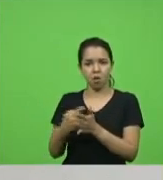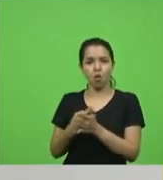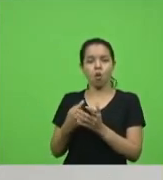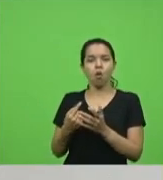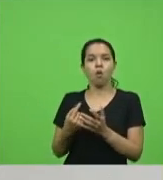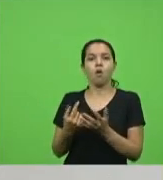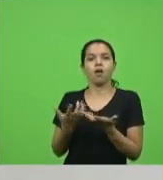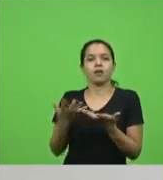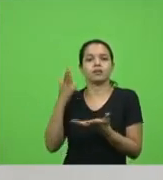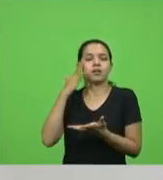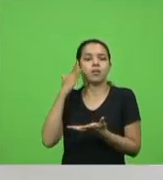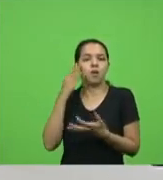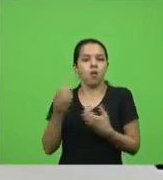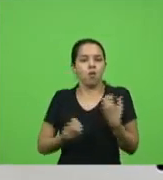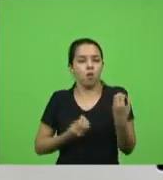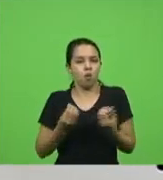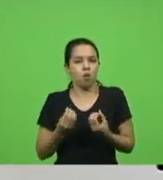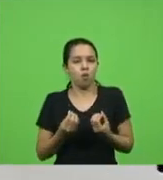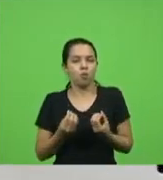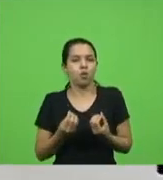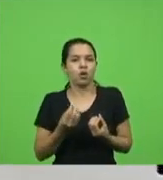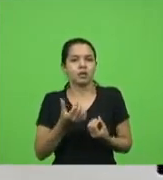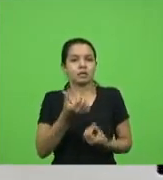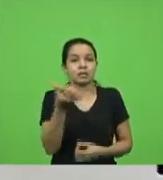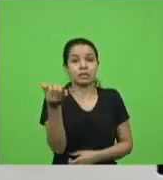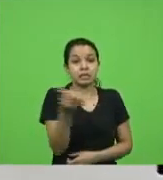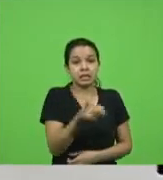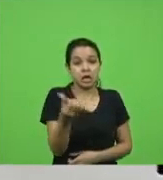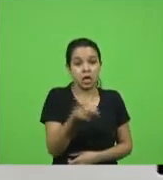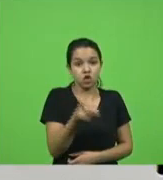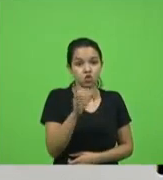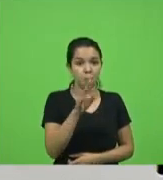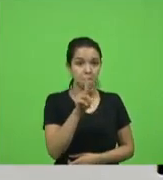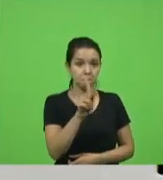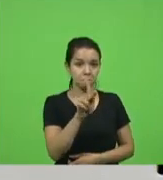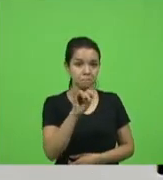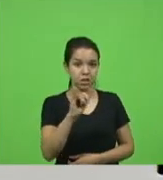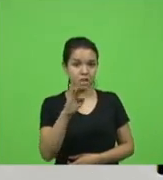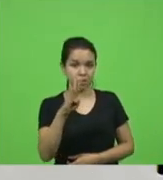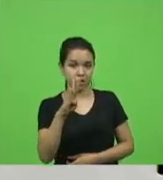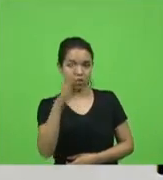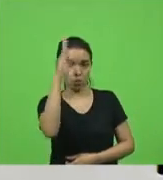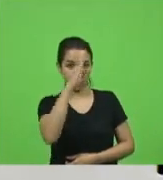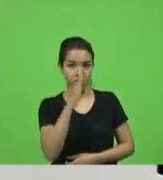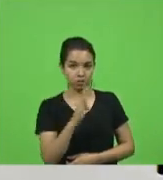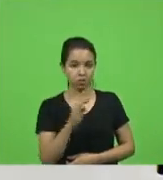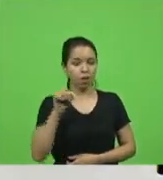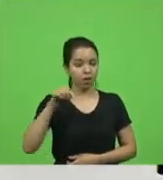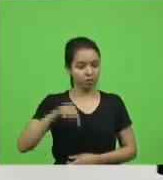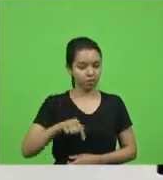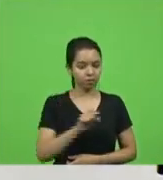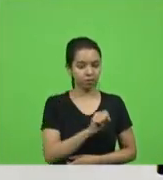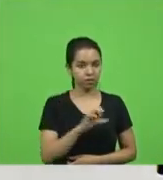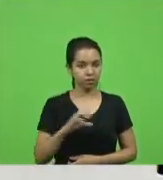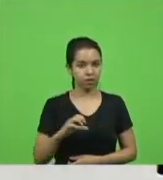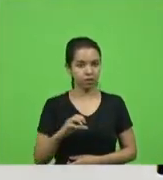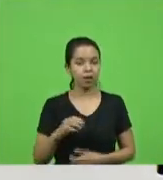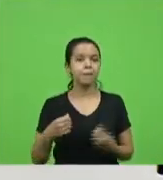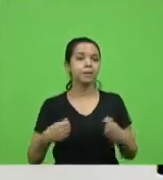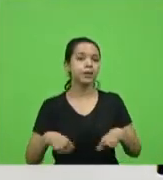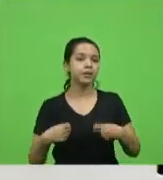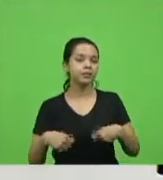o sexto PIB brasileiro que é Santa Catarina teve que recorrer ao